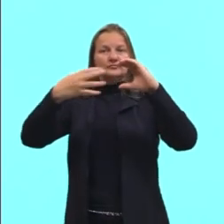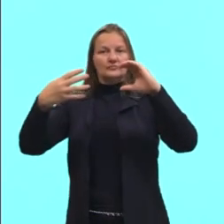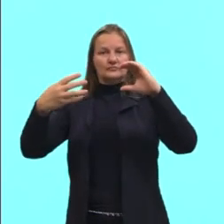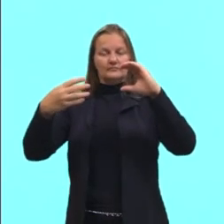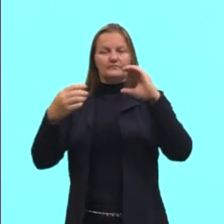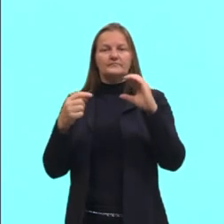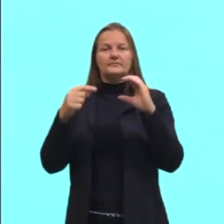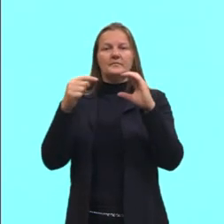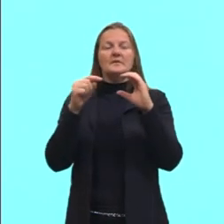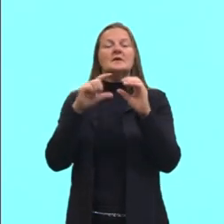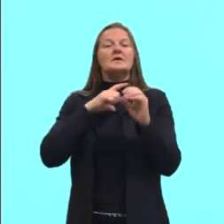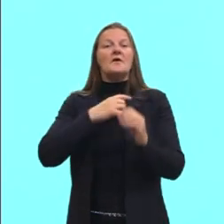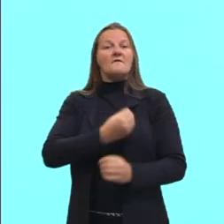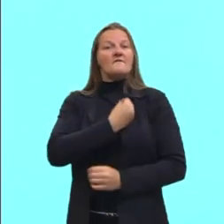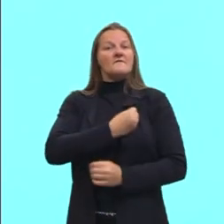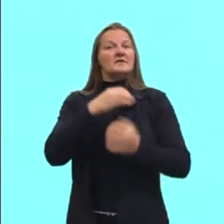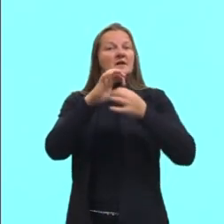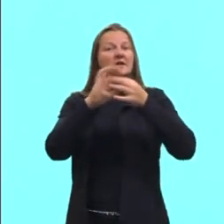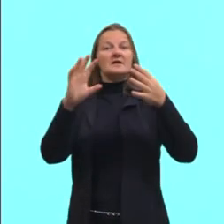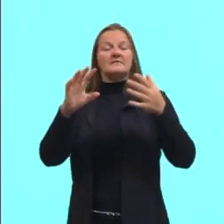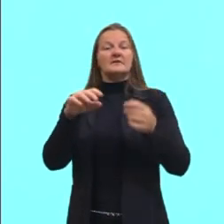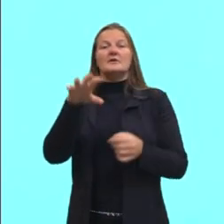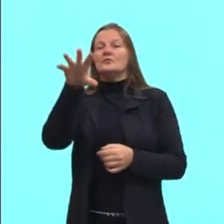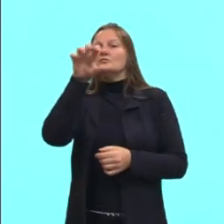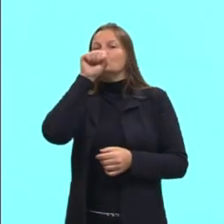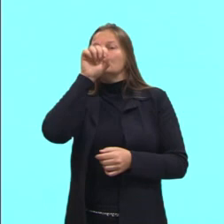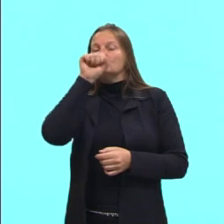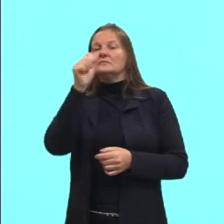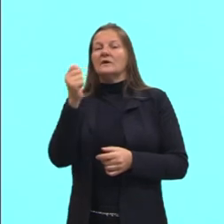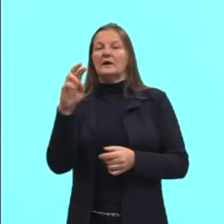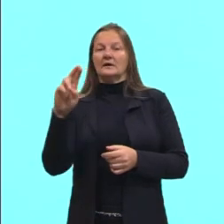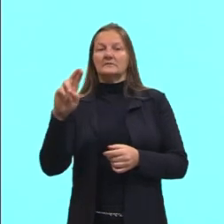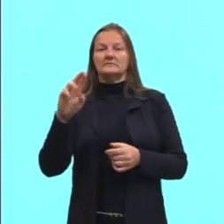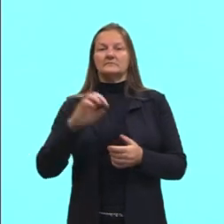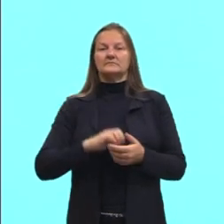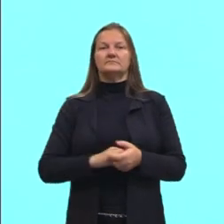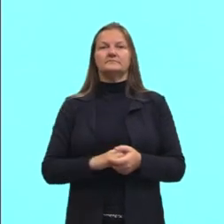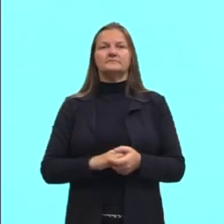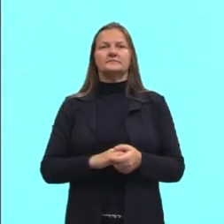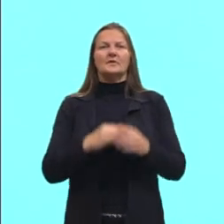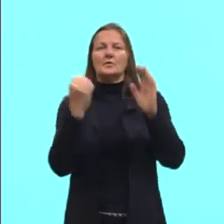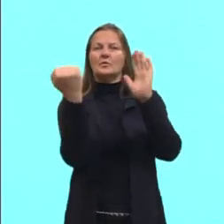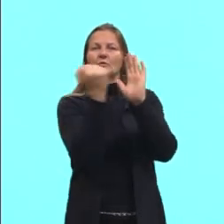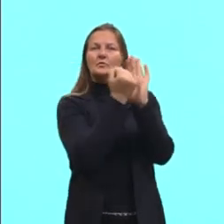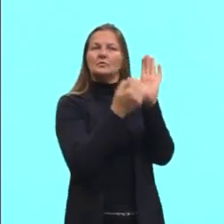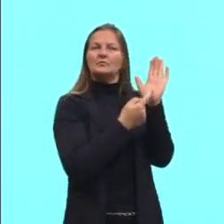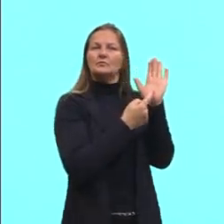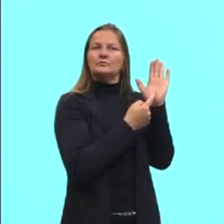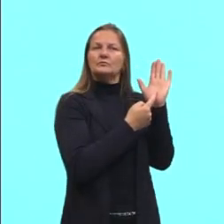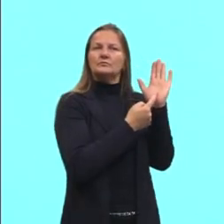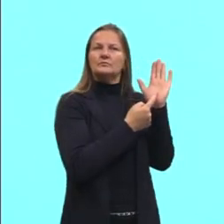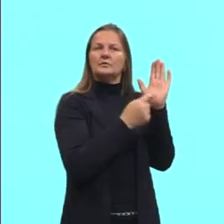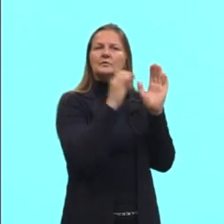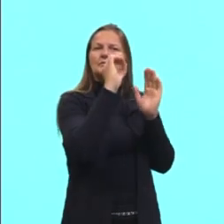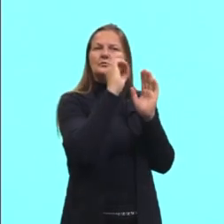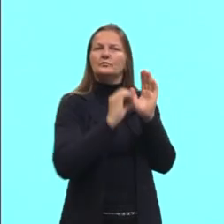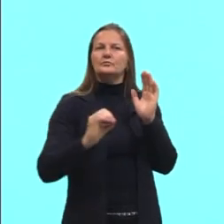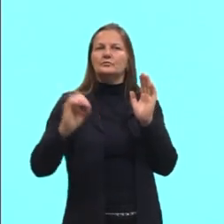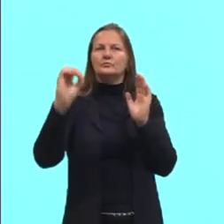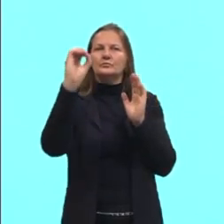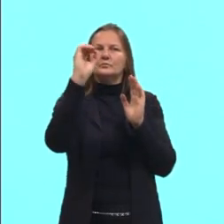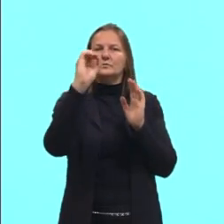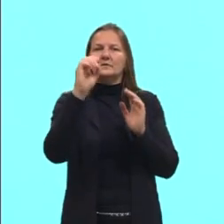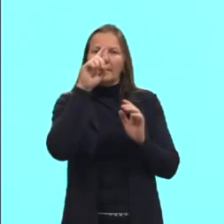de vida livre. Então, aqui, representado pelas bolinhas amarelas.